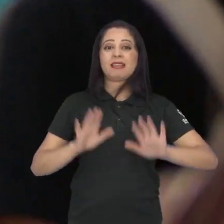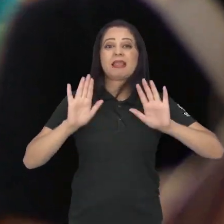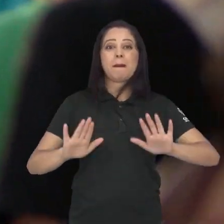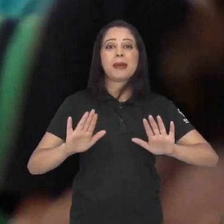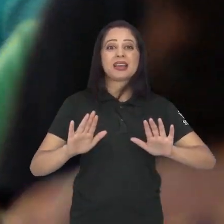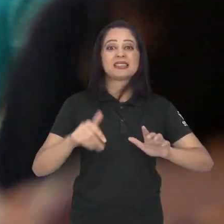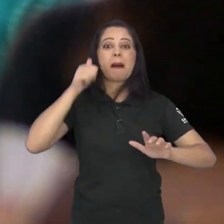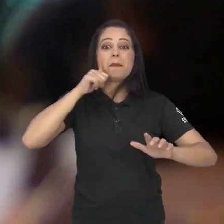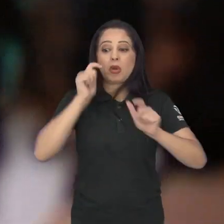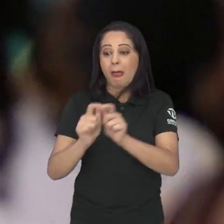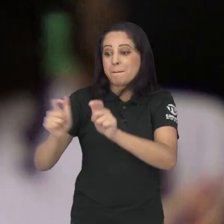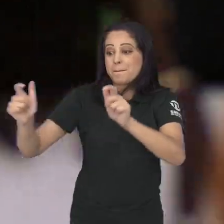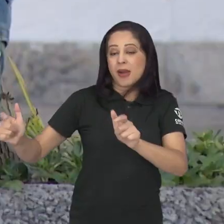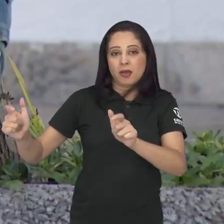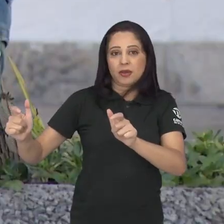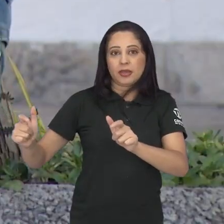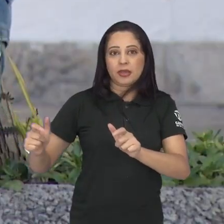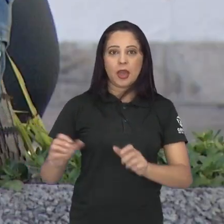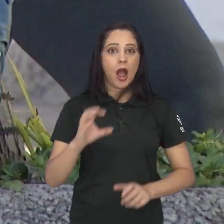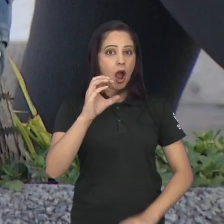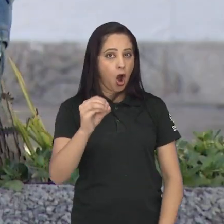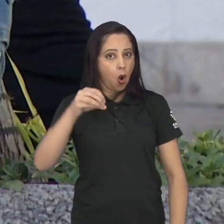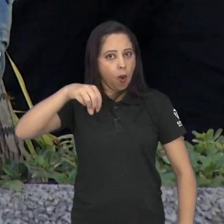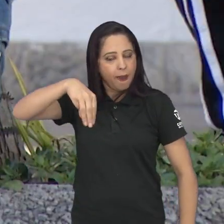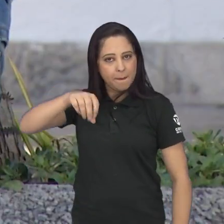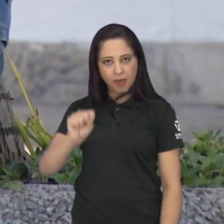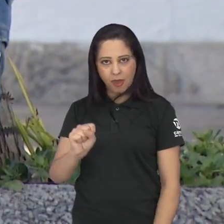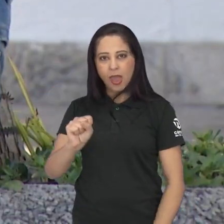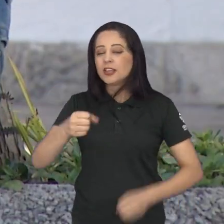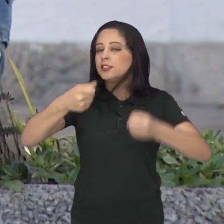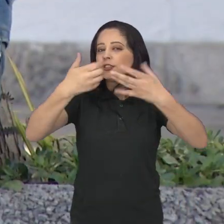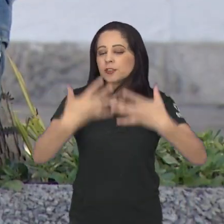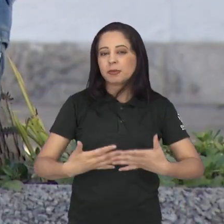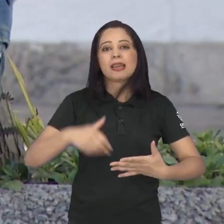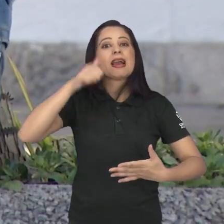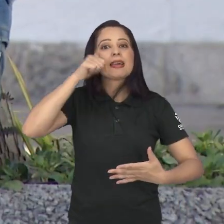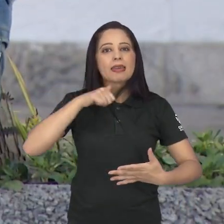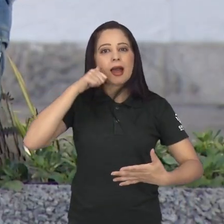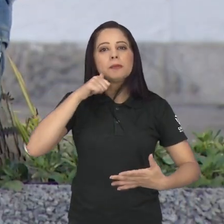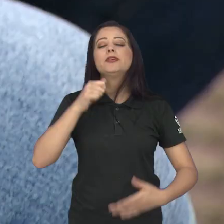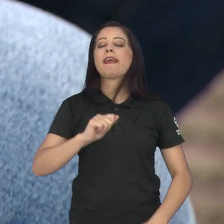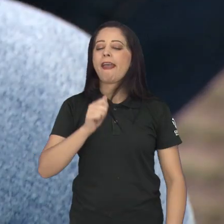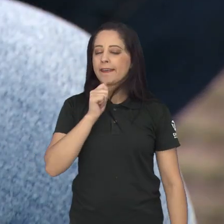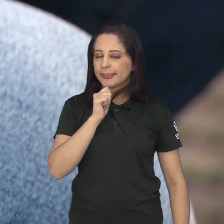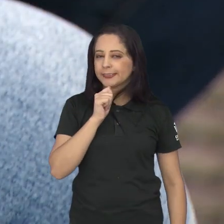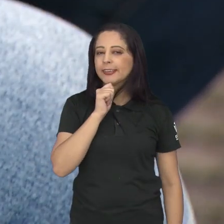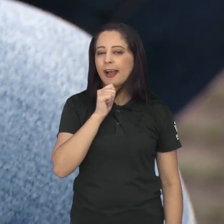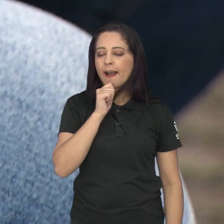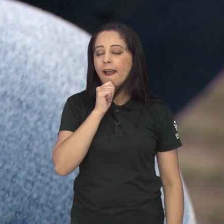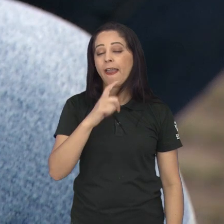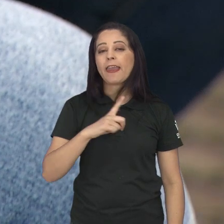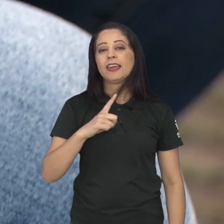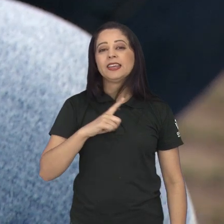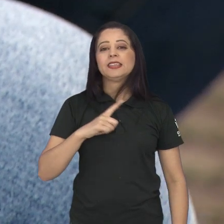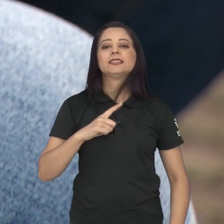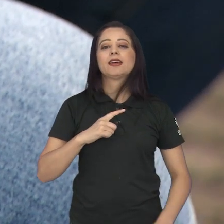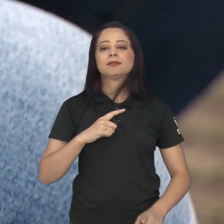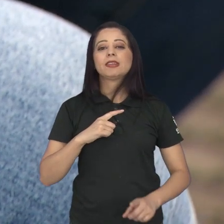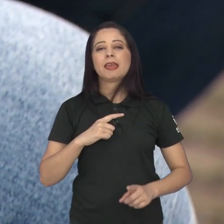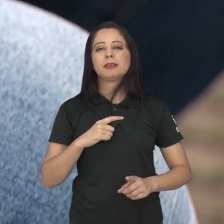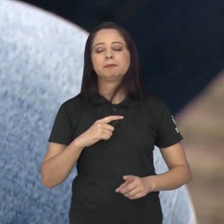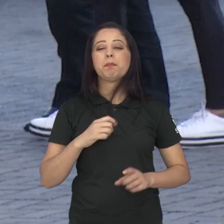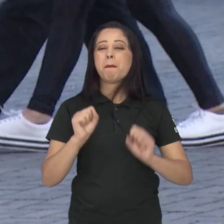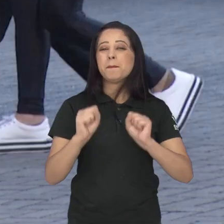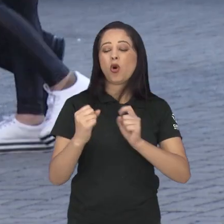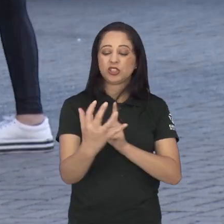total, as mulheres foram maioria. A OMS ainda aponta que as mulheres ainda apresentam fatores biológicos e